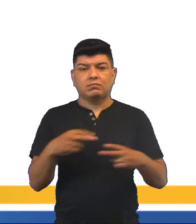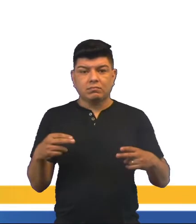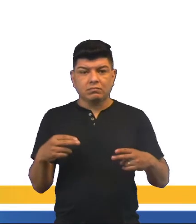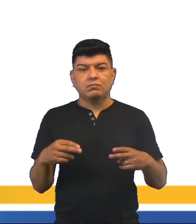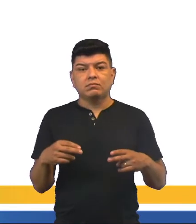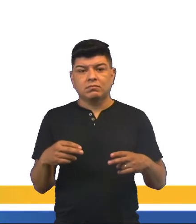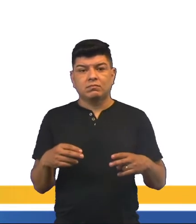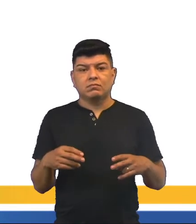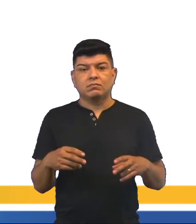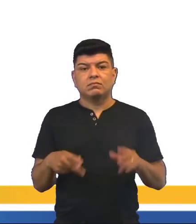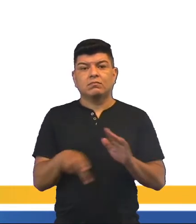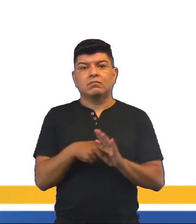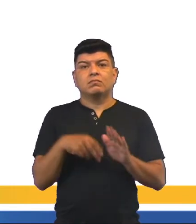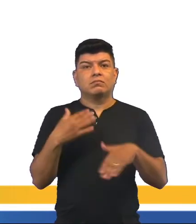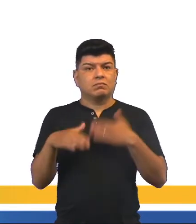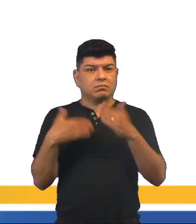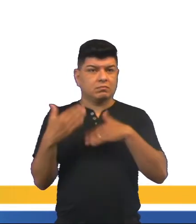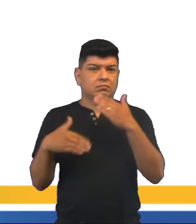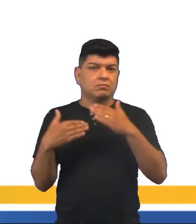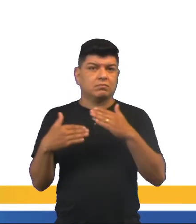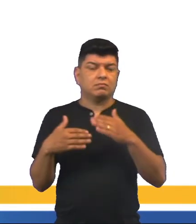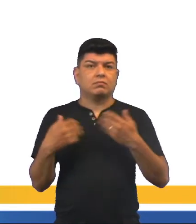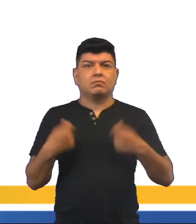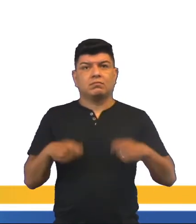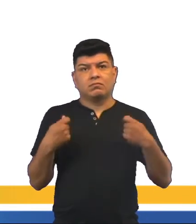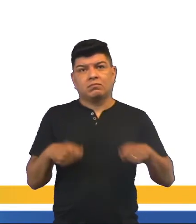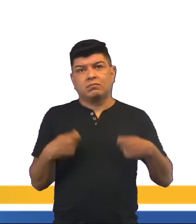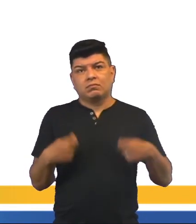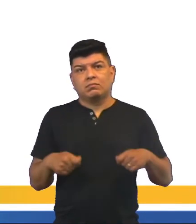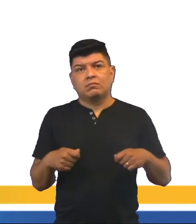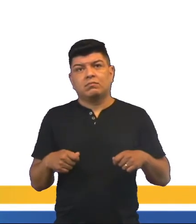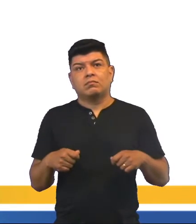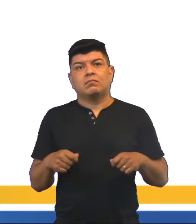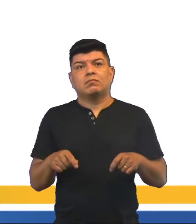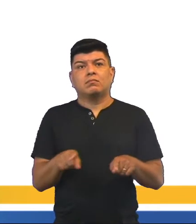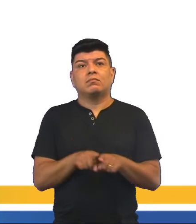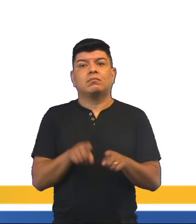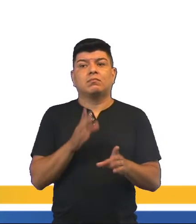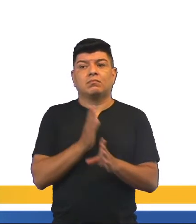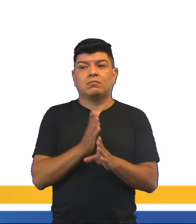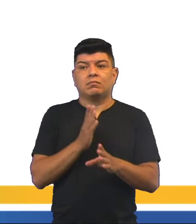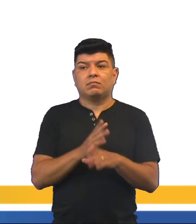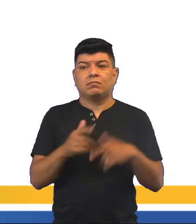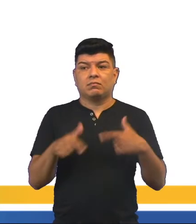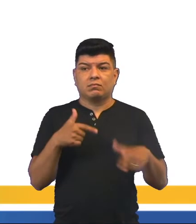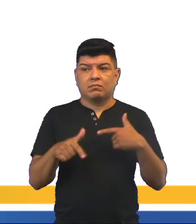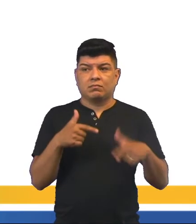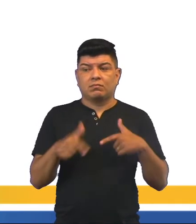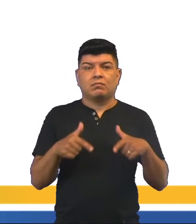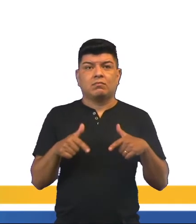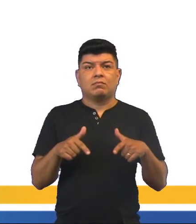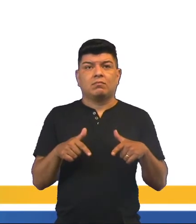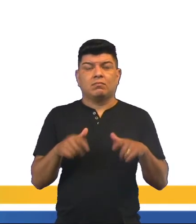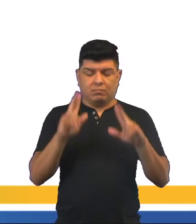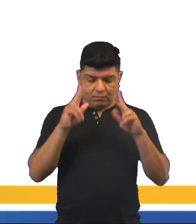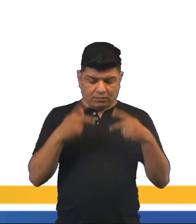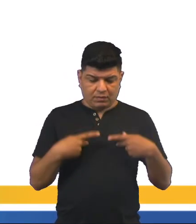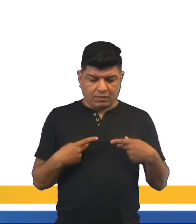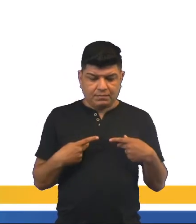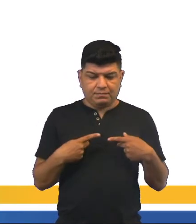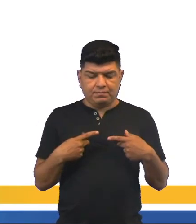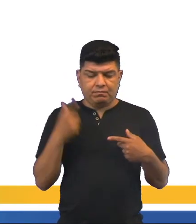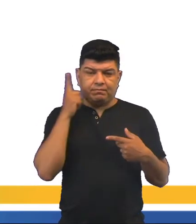ocorrência de seu processo. Devemos acrescentar que, através da atividade criativa, os seres humanos